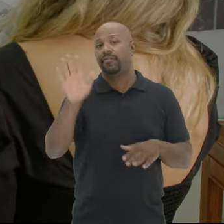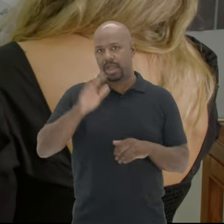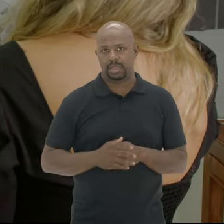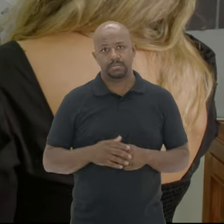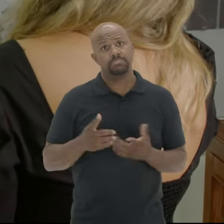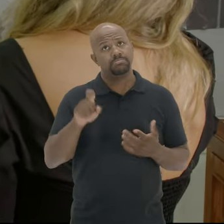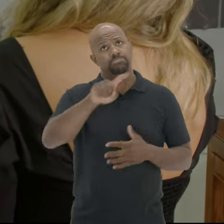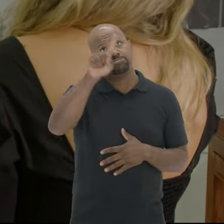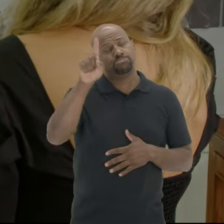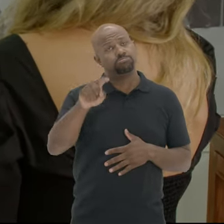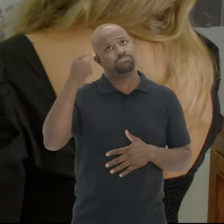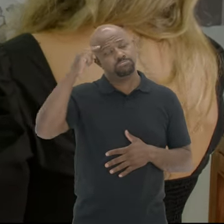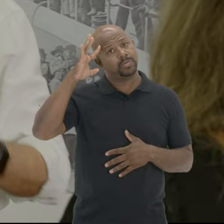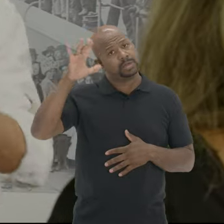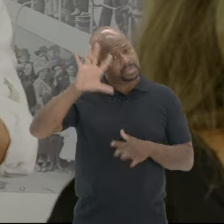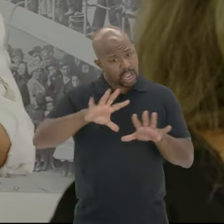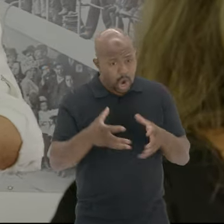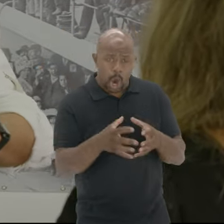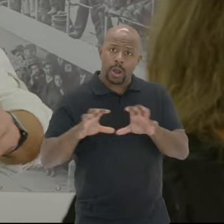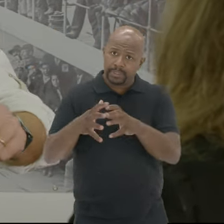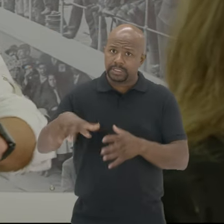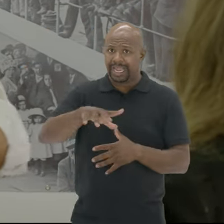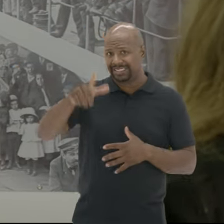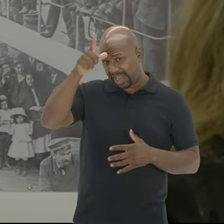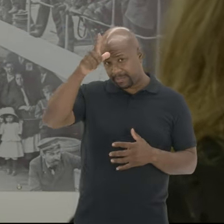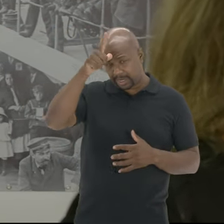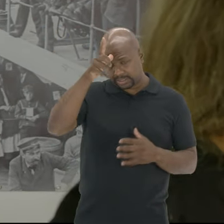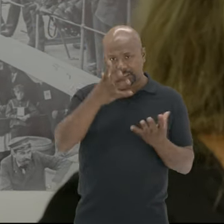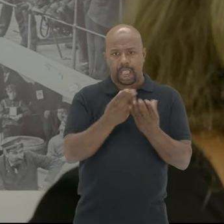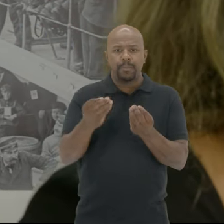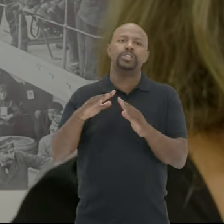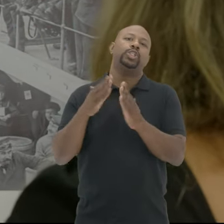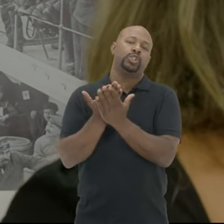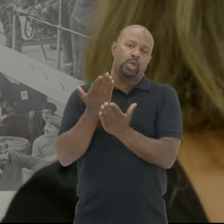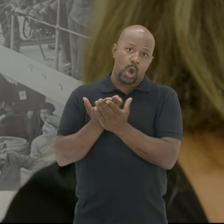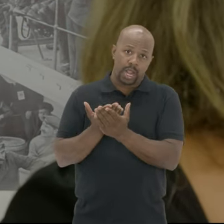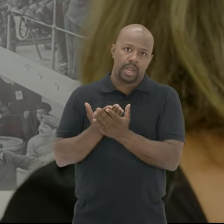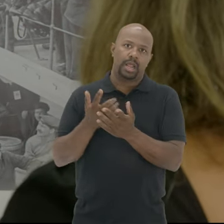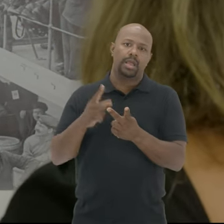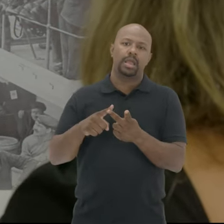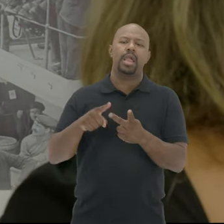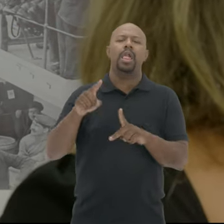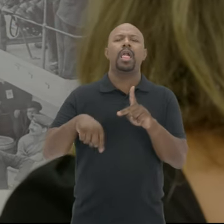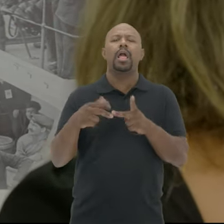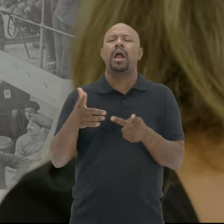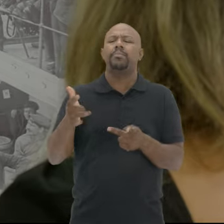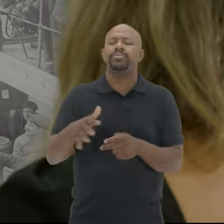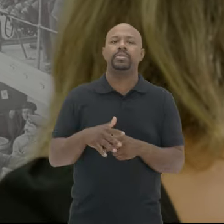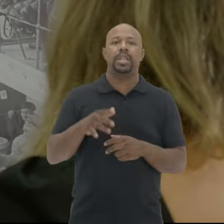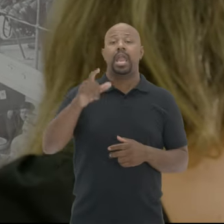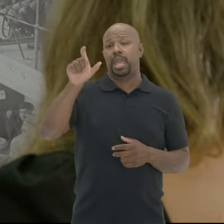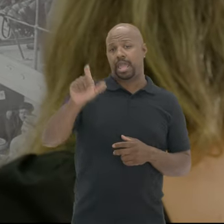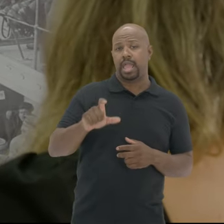É uma grande pergunta Que se faz Nas comunidades alemãs Havia muita escola E bodega